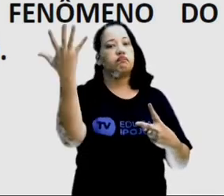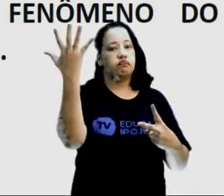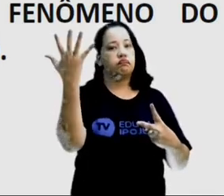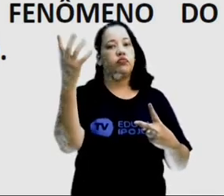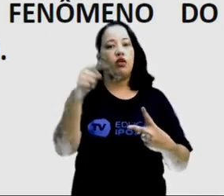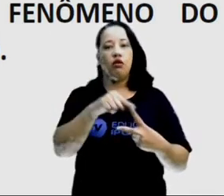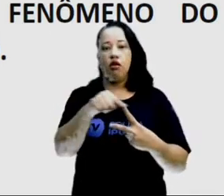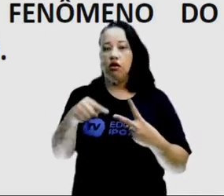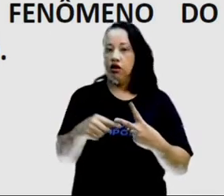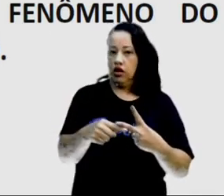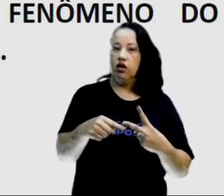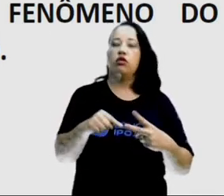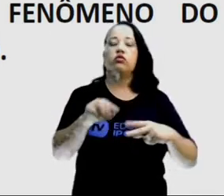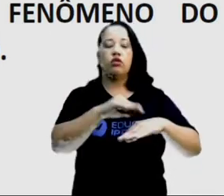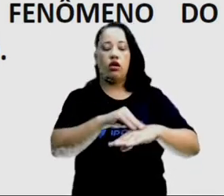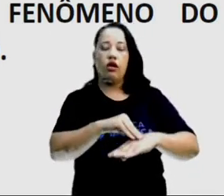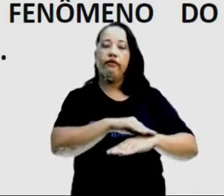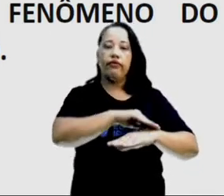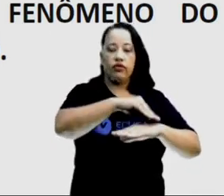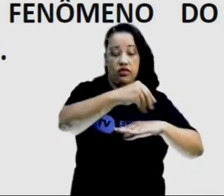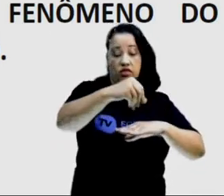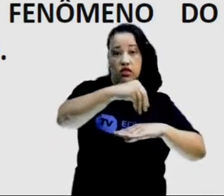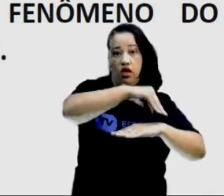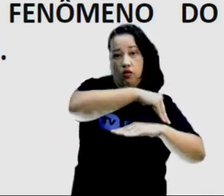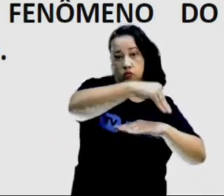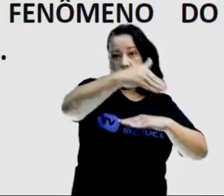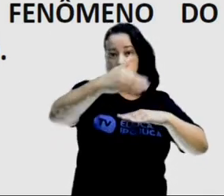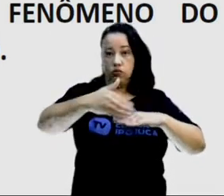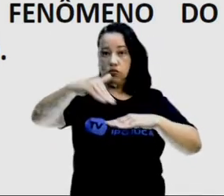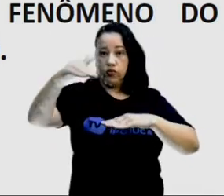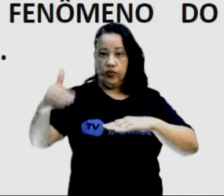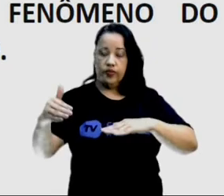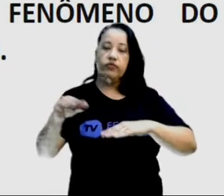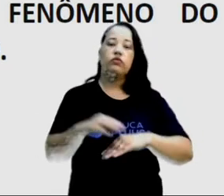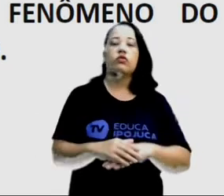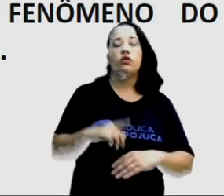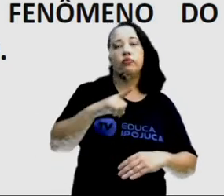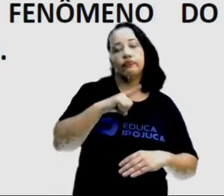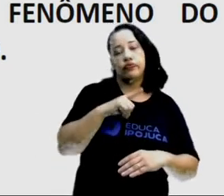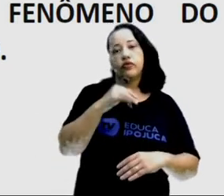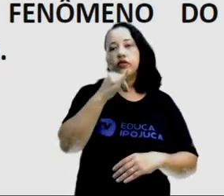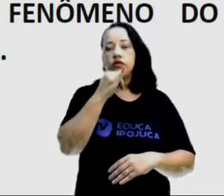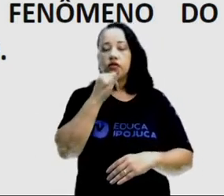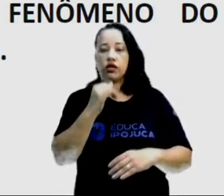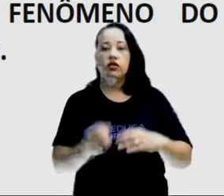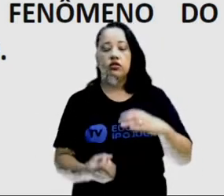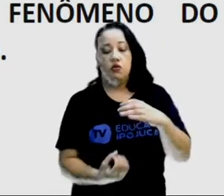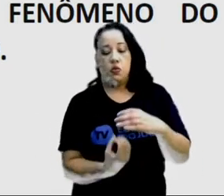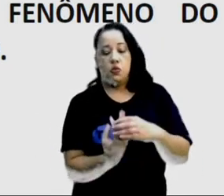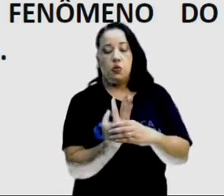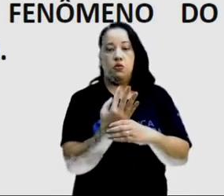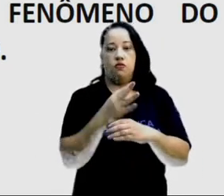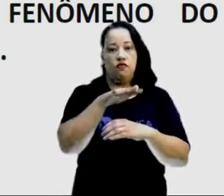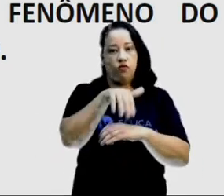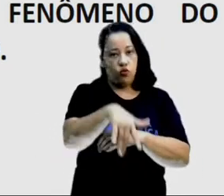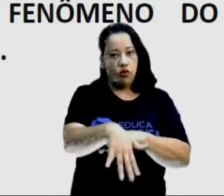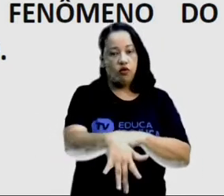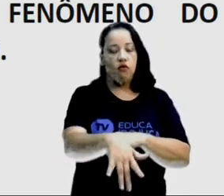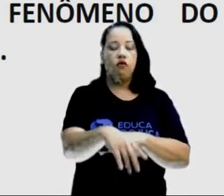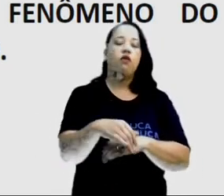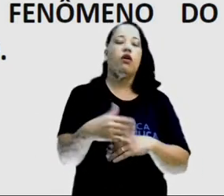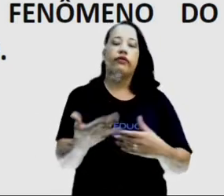do nosso relevo. Primeiro, o vulcanismo. Quando a placa tectônica sofre uma ruptura,